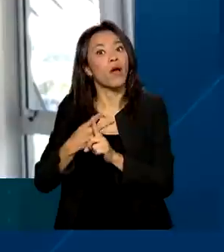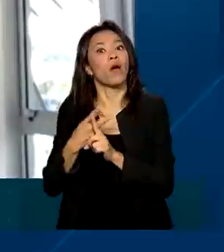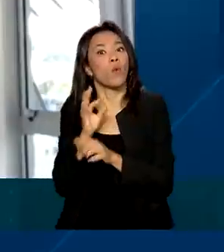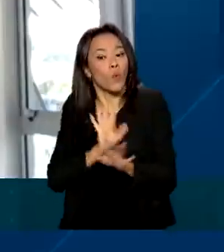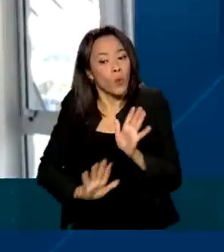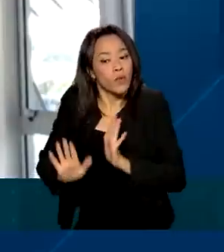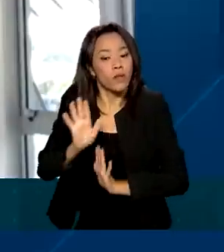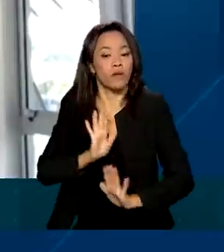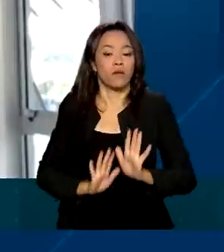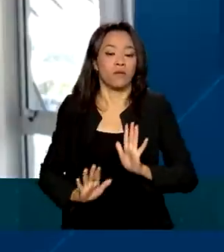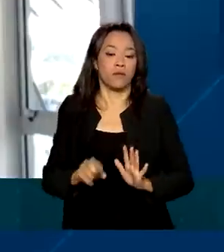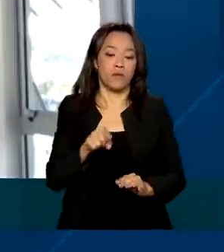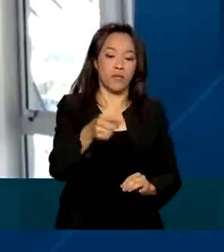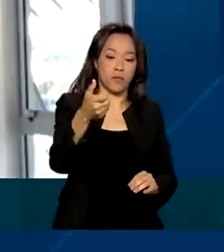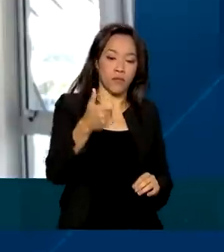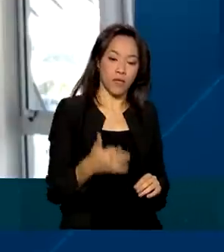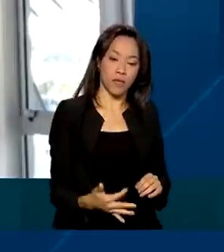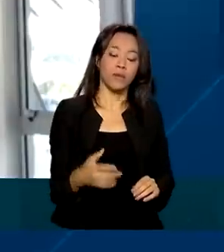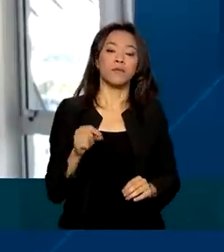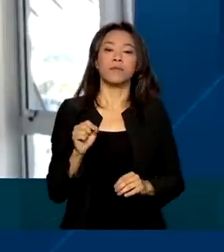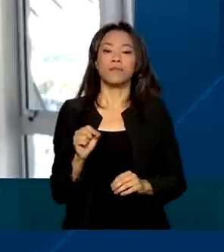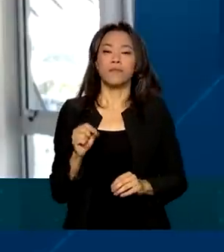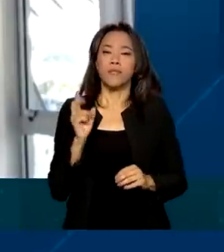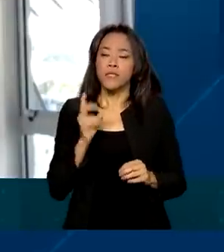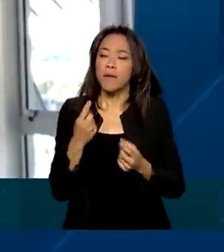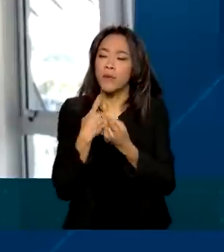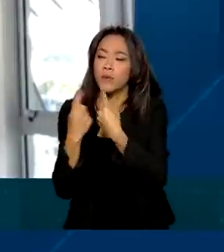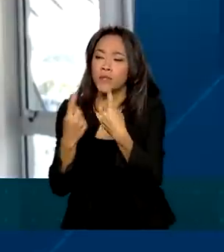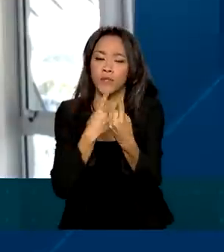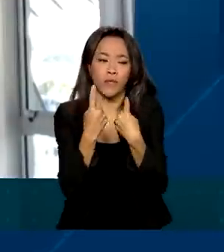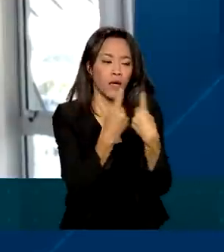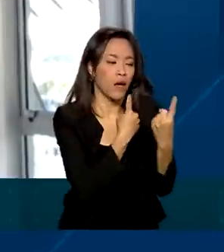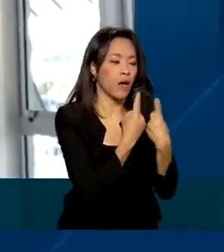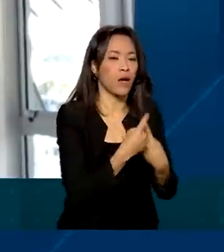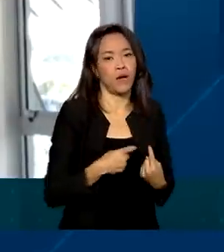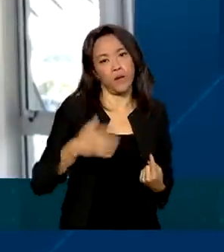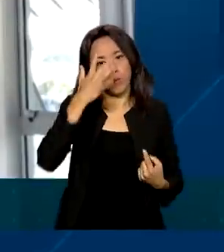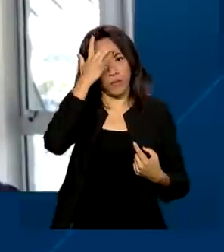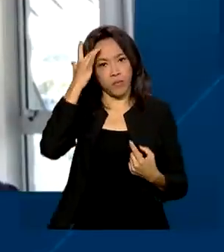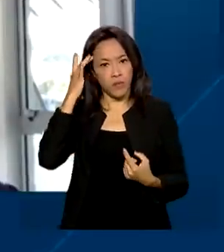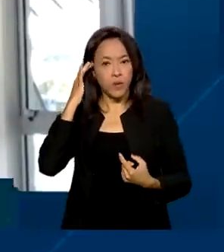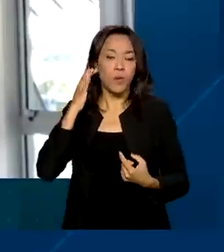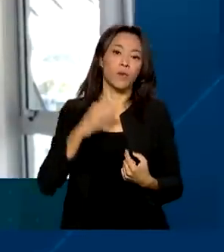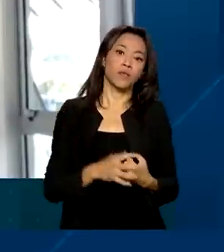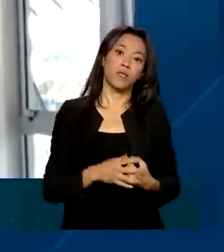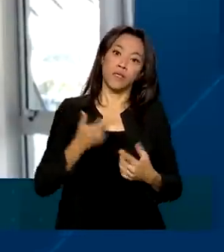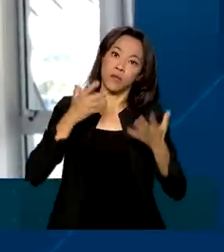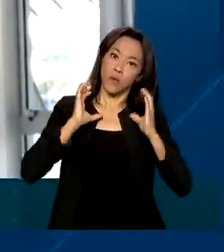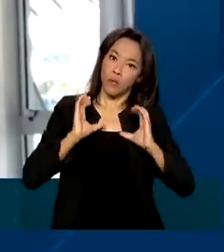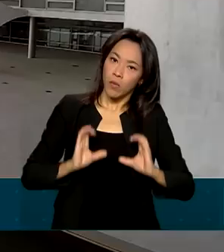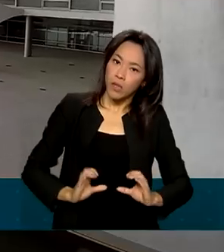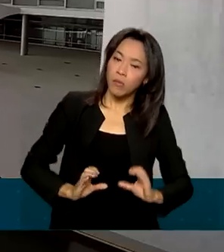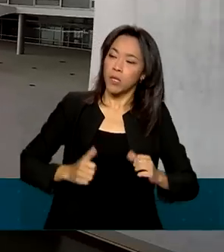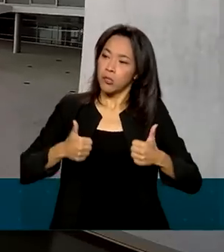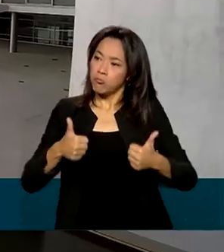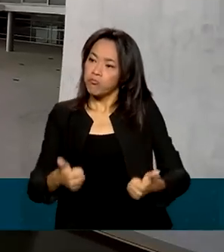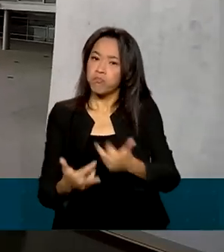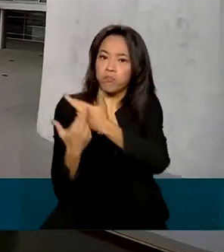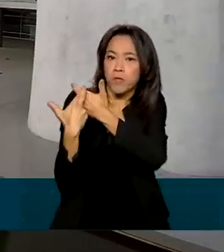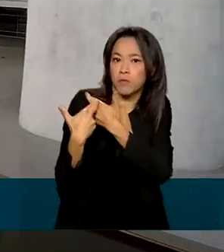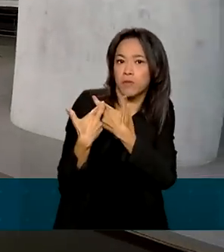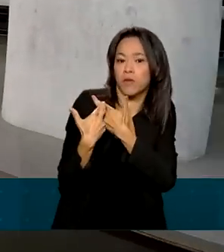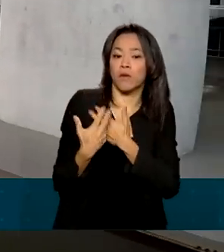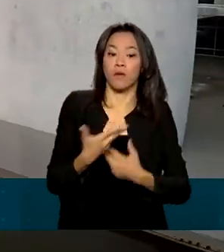para todas as pessoas, impulsionar o diálogo social, disseminar conceitos de conduta empresarial responsável. O governo